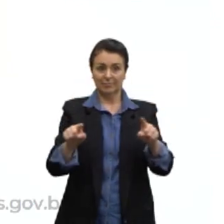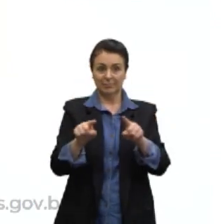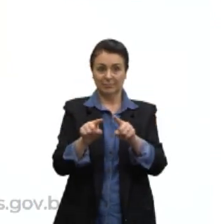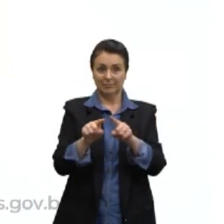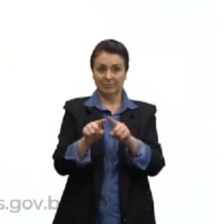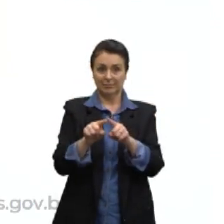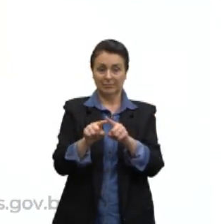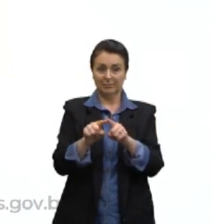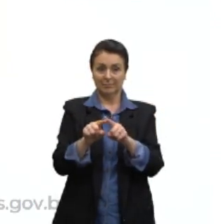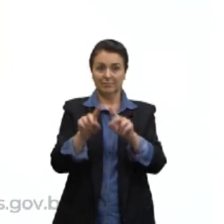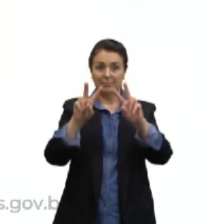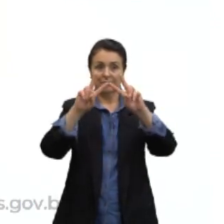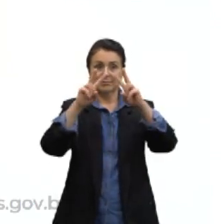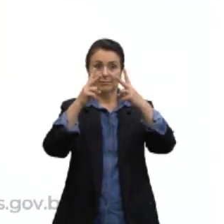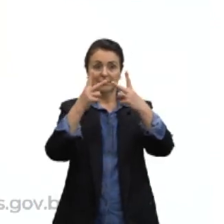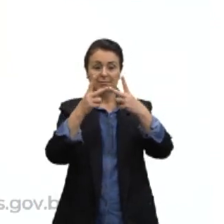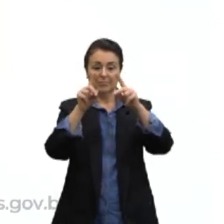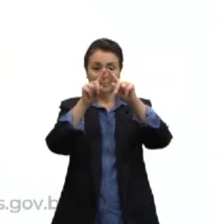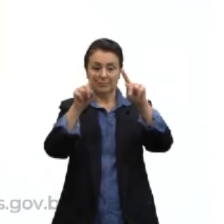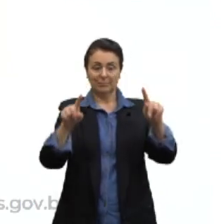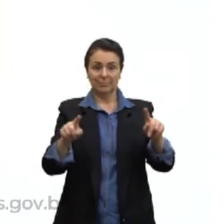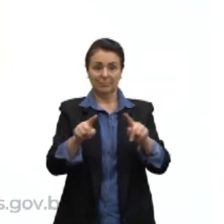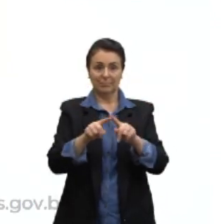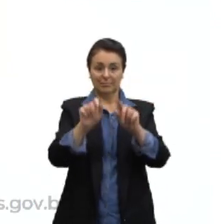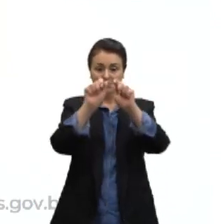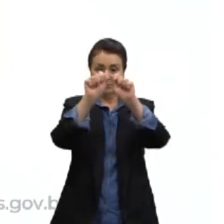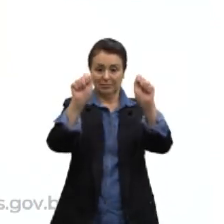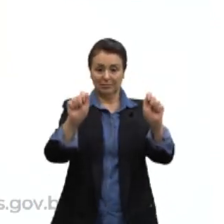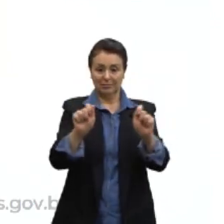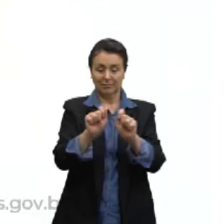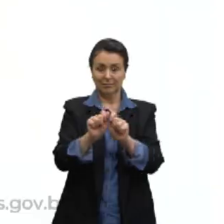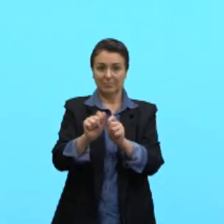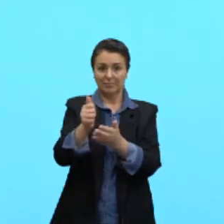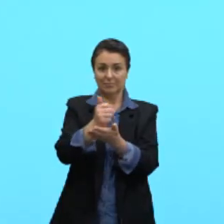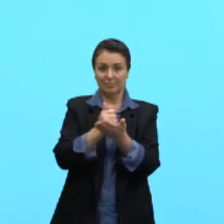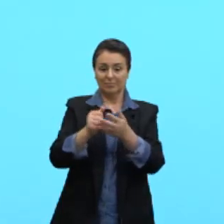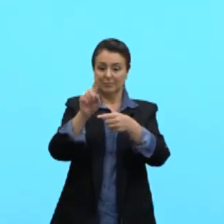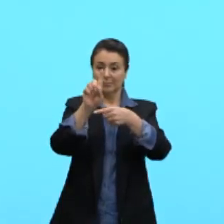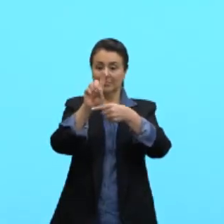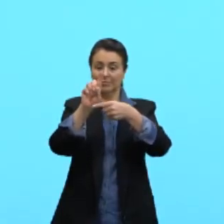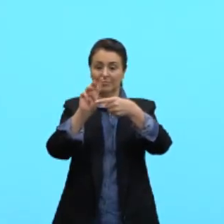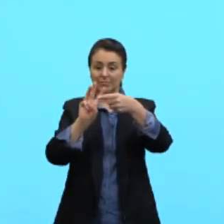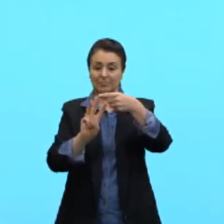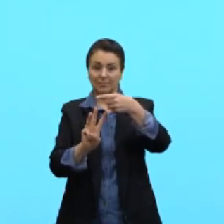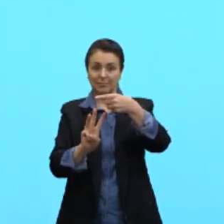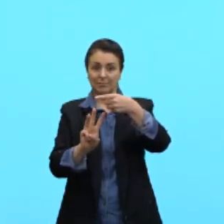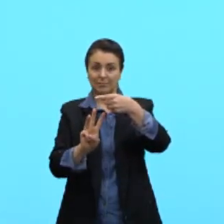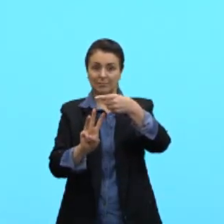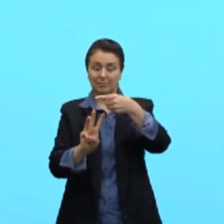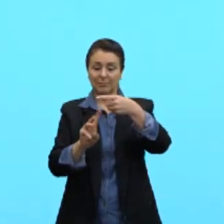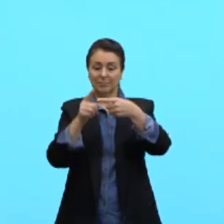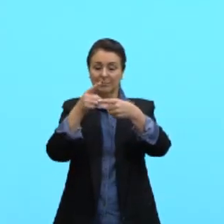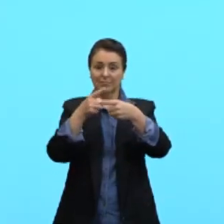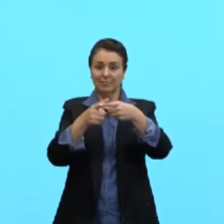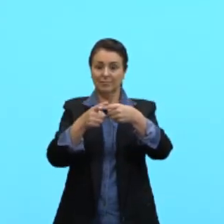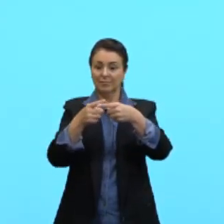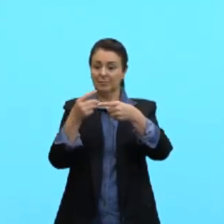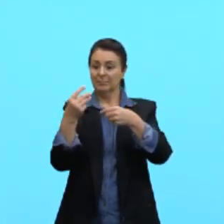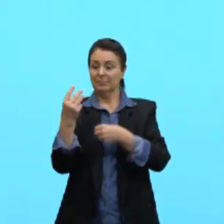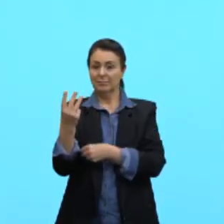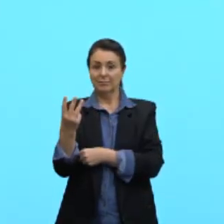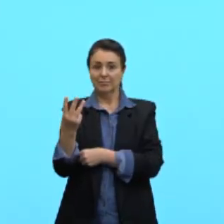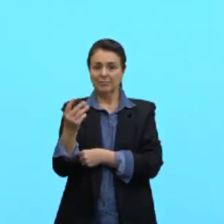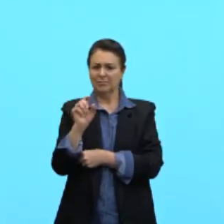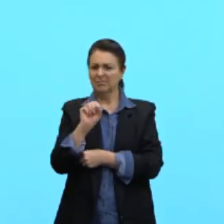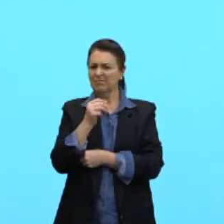E aí, o volume dessa pirâmide é a área da base, um terço da área da base, vezes três. Quem